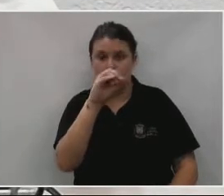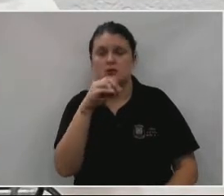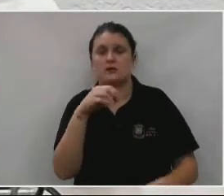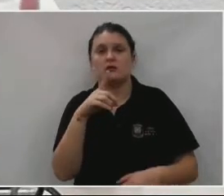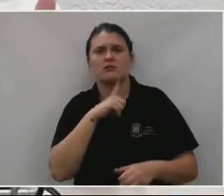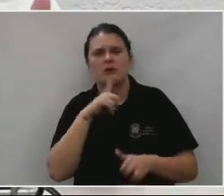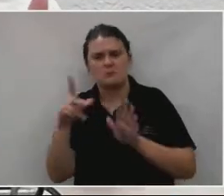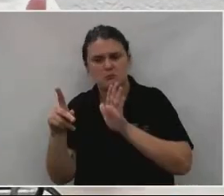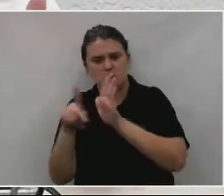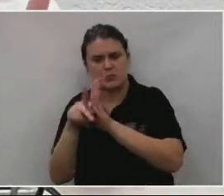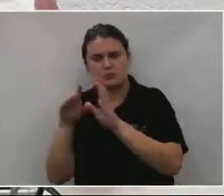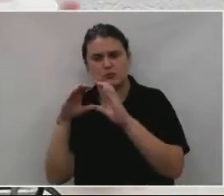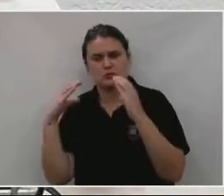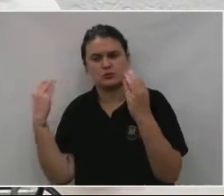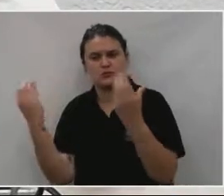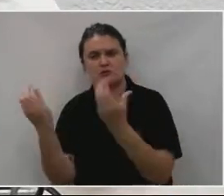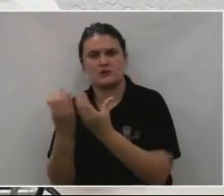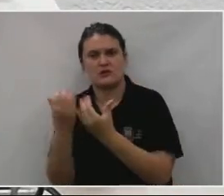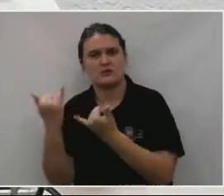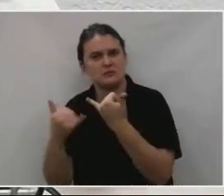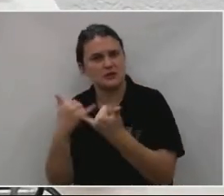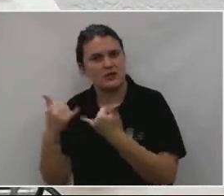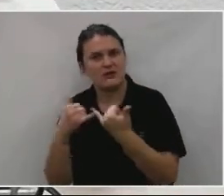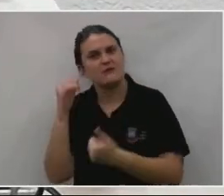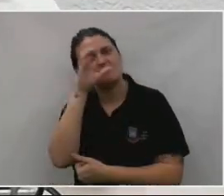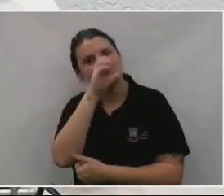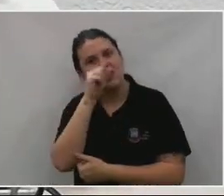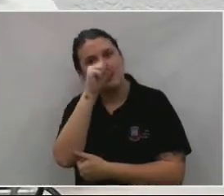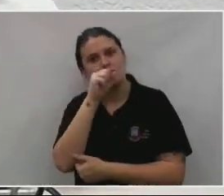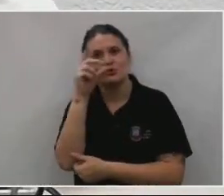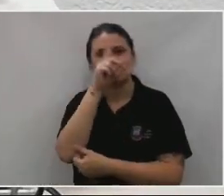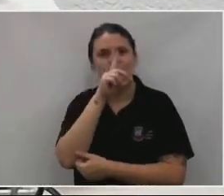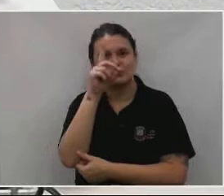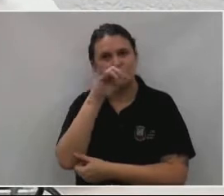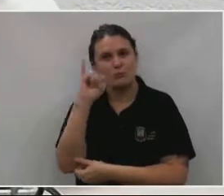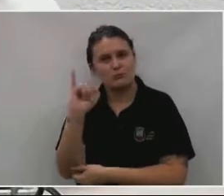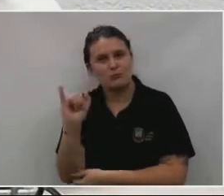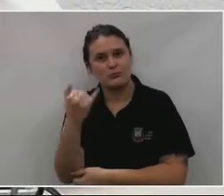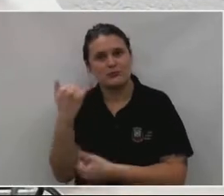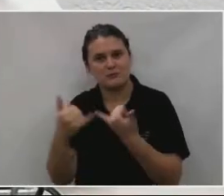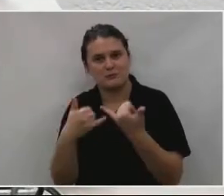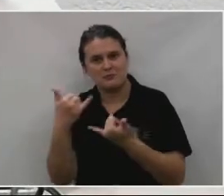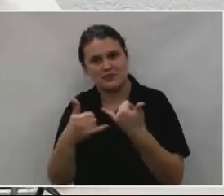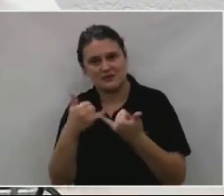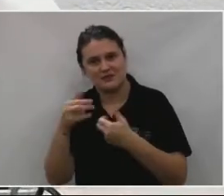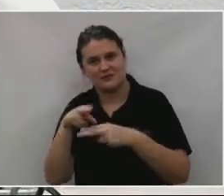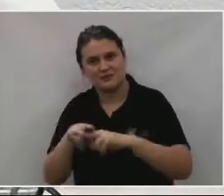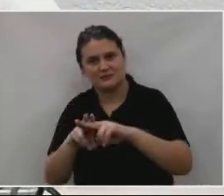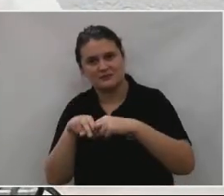um local para se fazer um lazer, para ficar no sábado, para ficar no domingo, um local atraente.